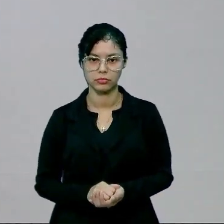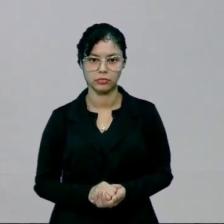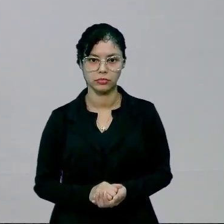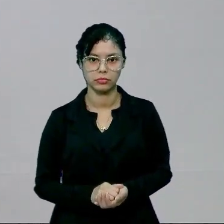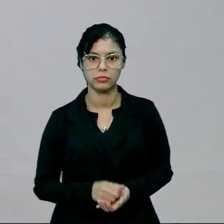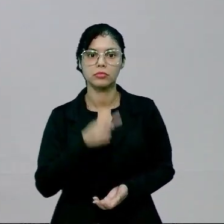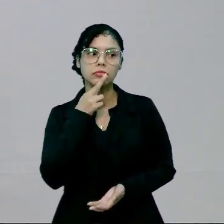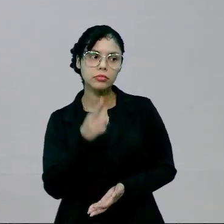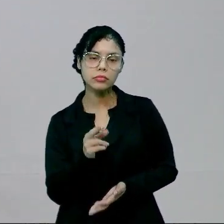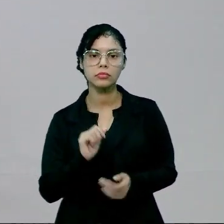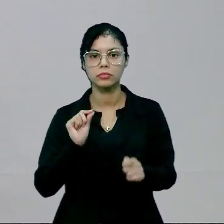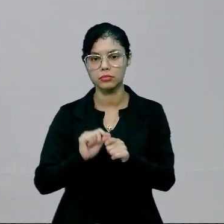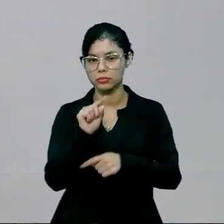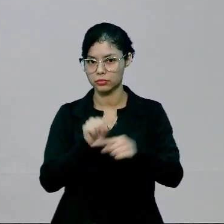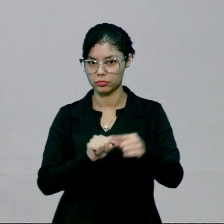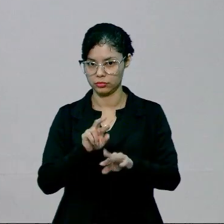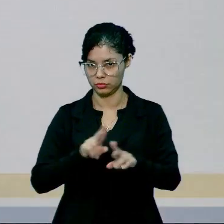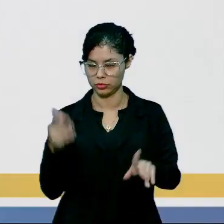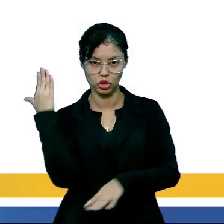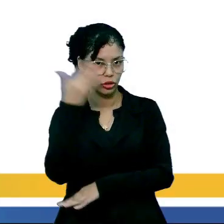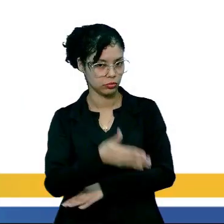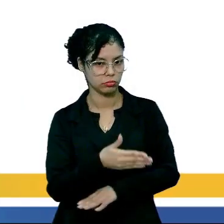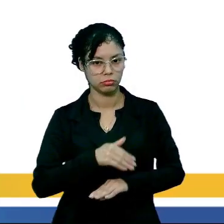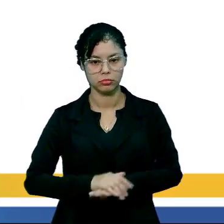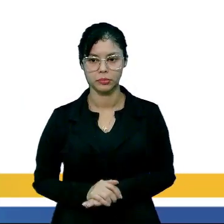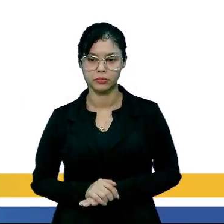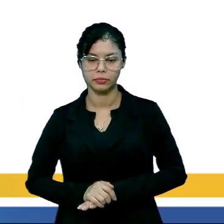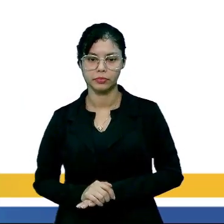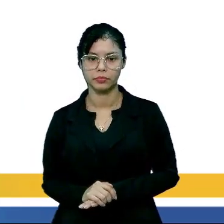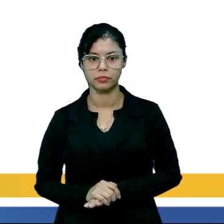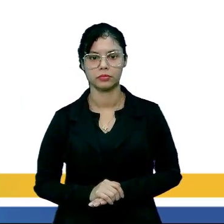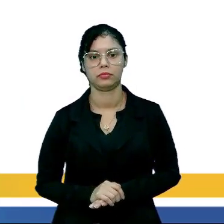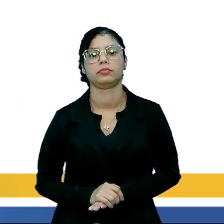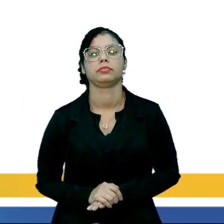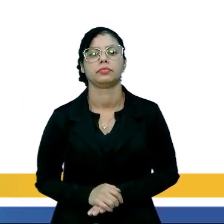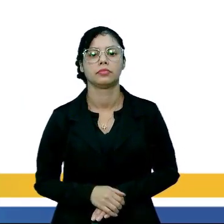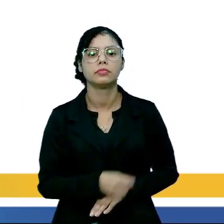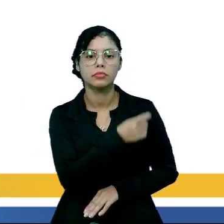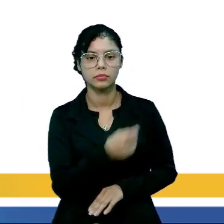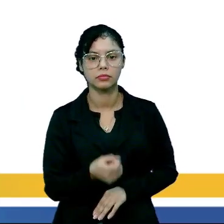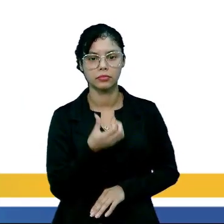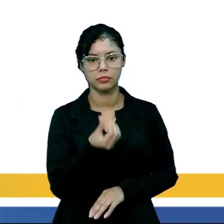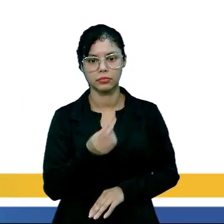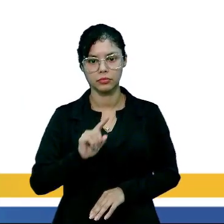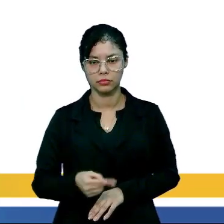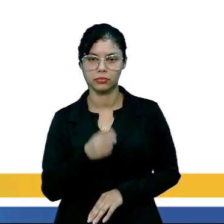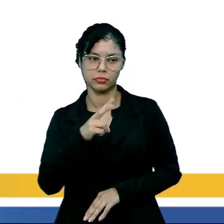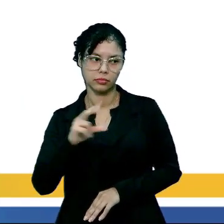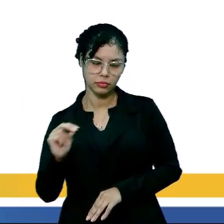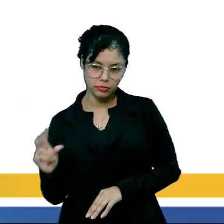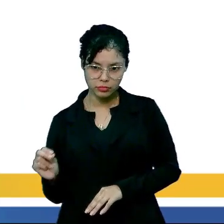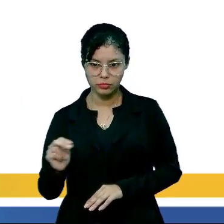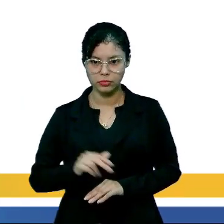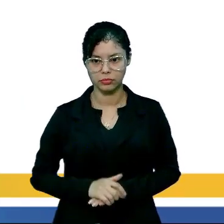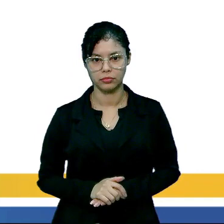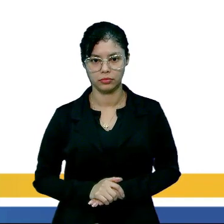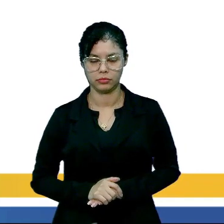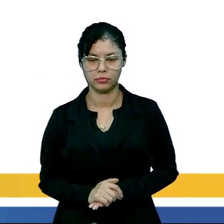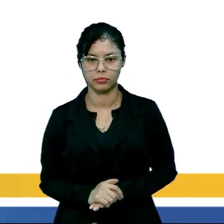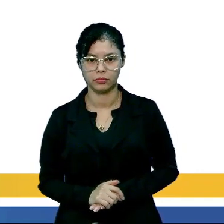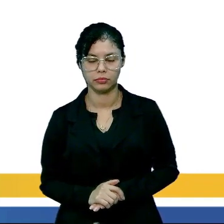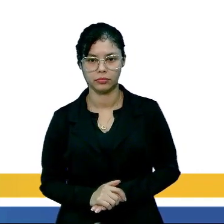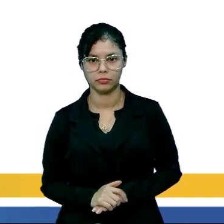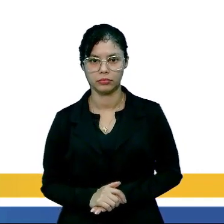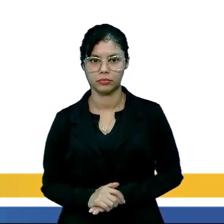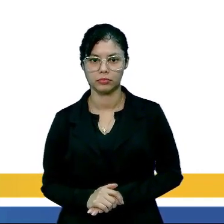E aí, faz a divisão direto. Então, vejamos. X é igual a 6.500.